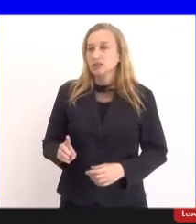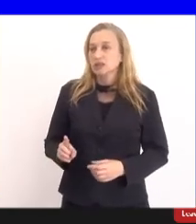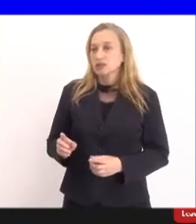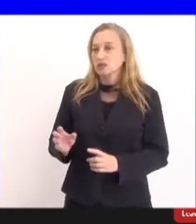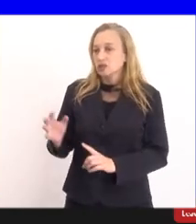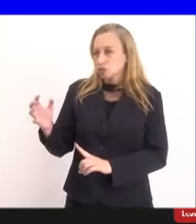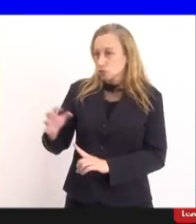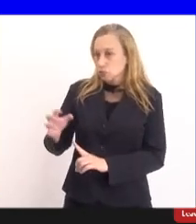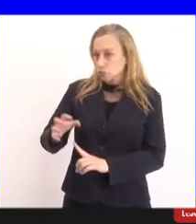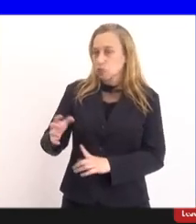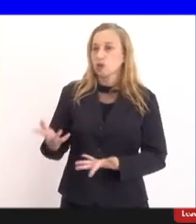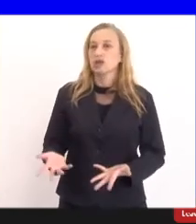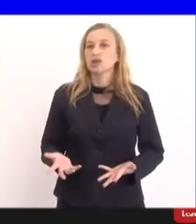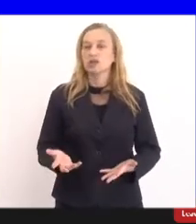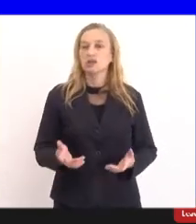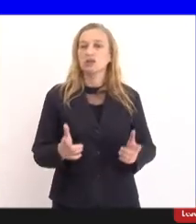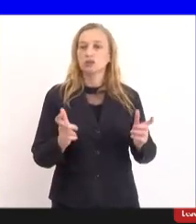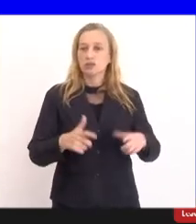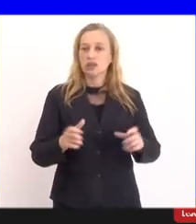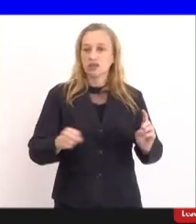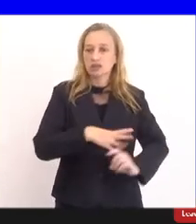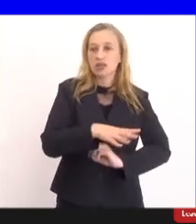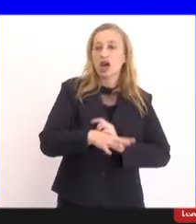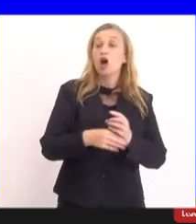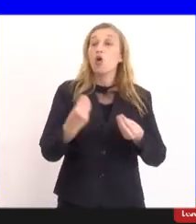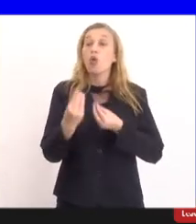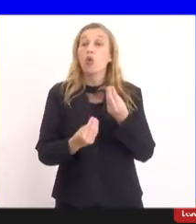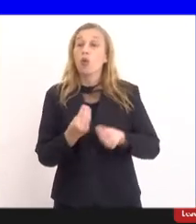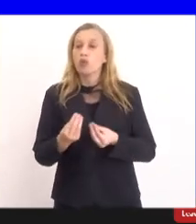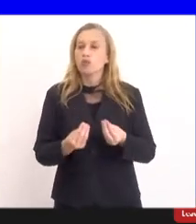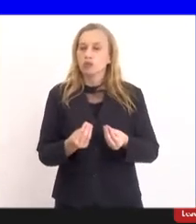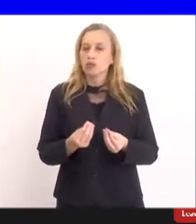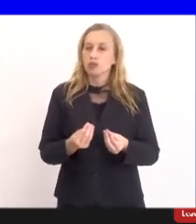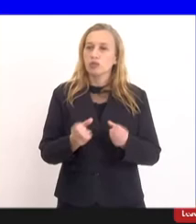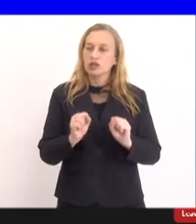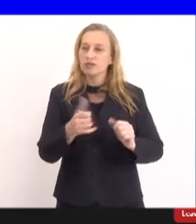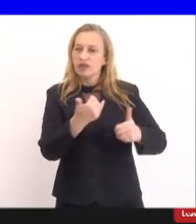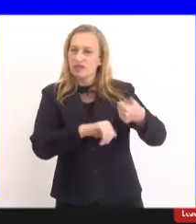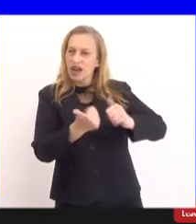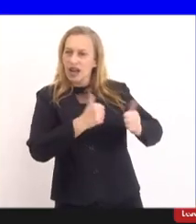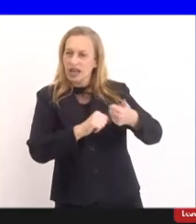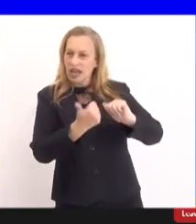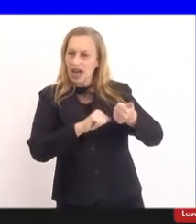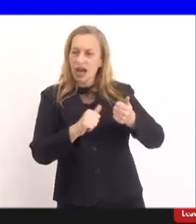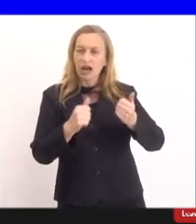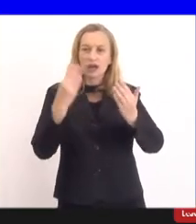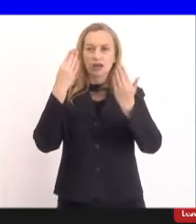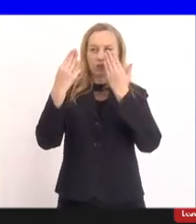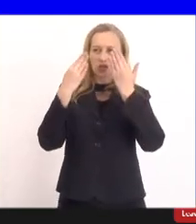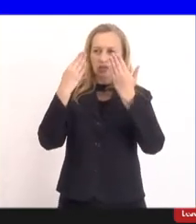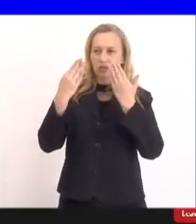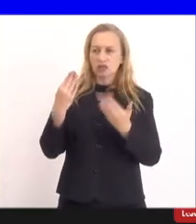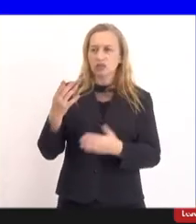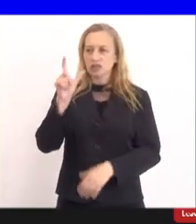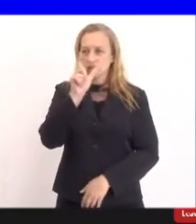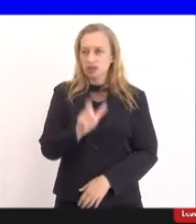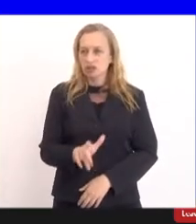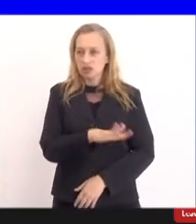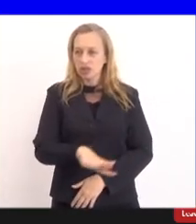no meio social. Então, como a senhora avalia os danos que isso pode trazer para o psicológico dessas crianças?